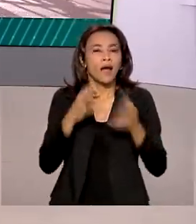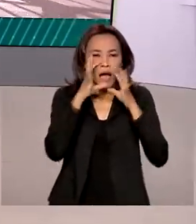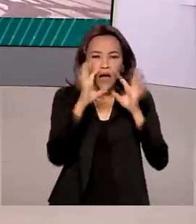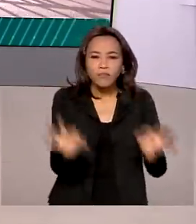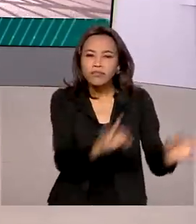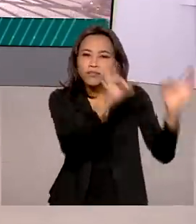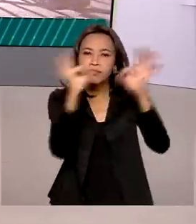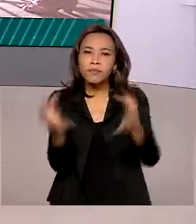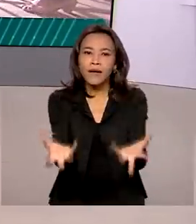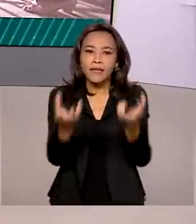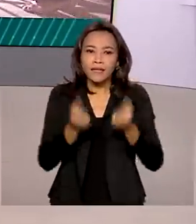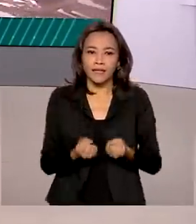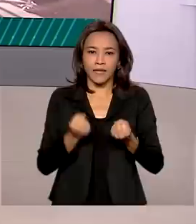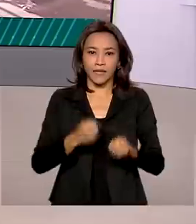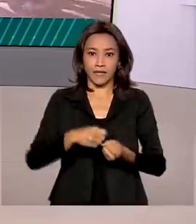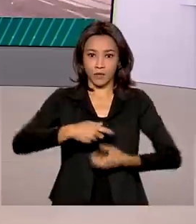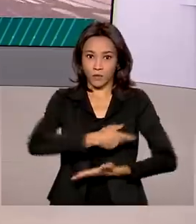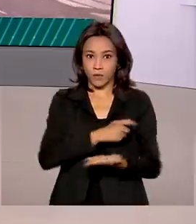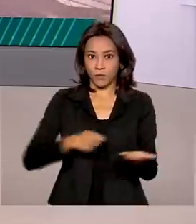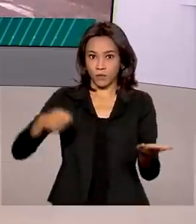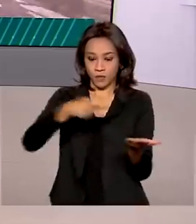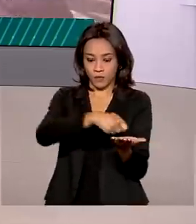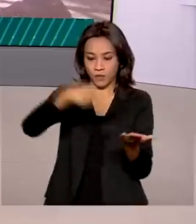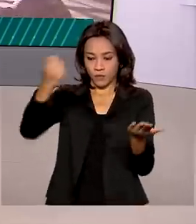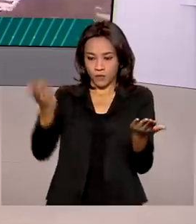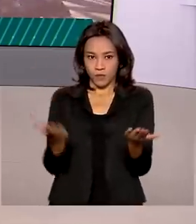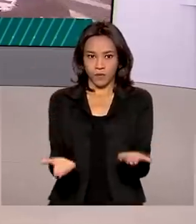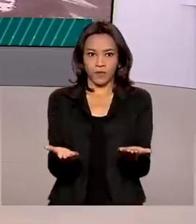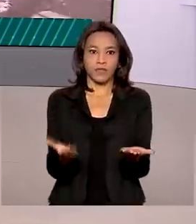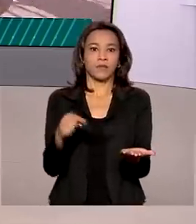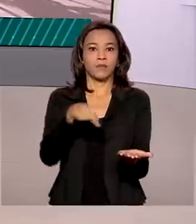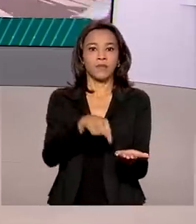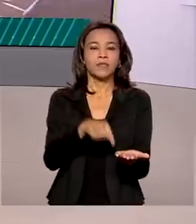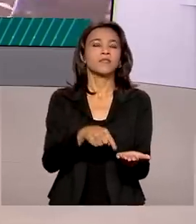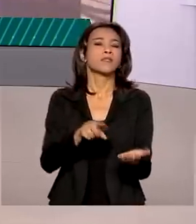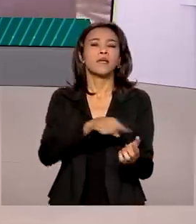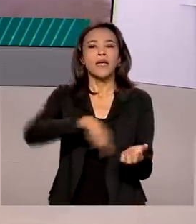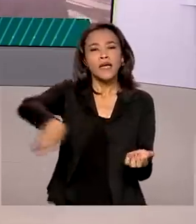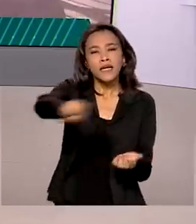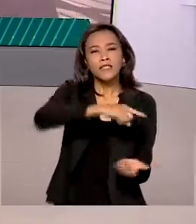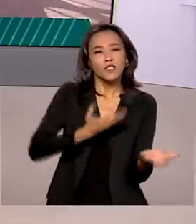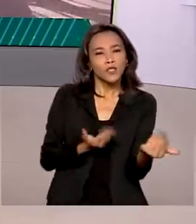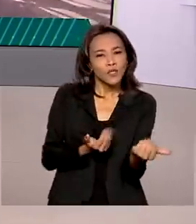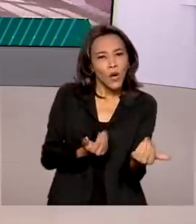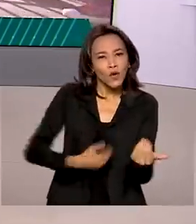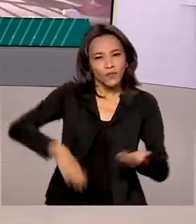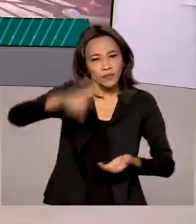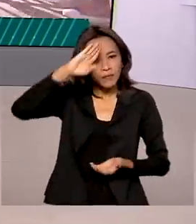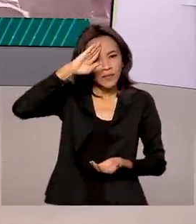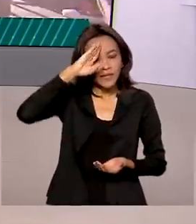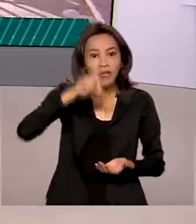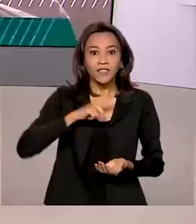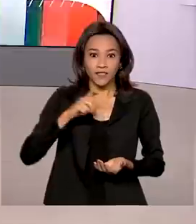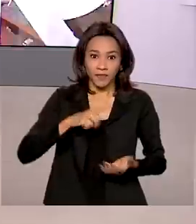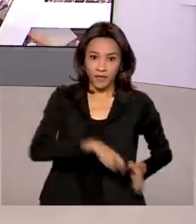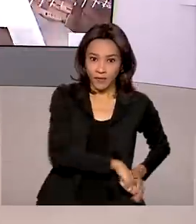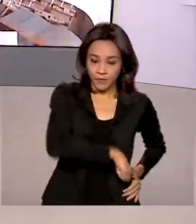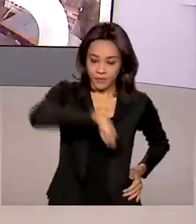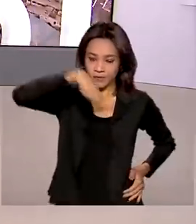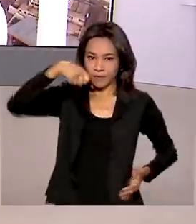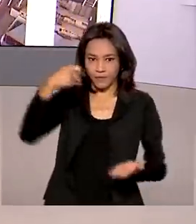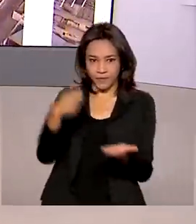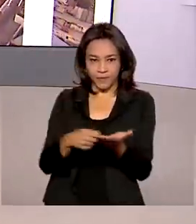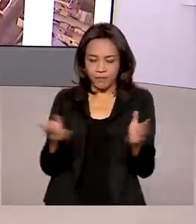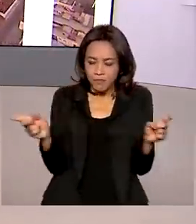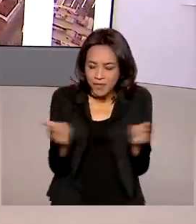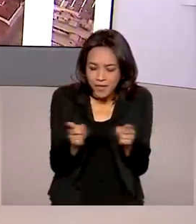409 cadetes da Academia Militar das Agulhas Negras. Na cerimônia, os jovens militares receberam uma réplica da espada de Duque